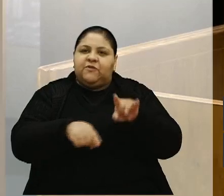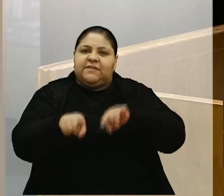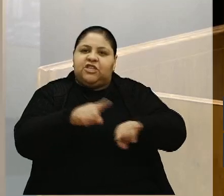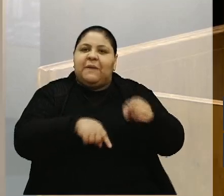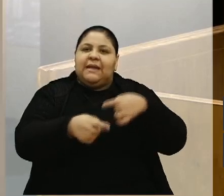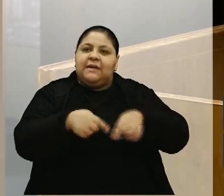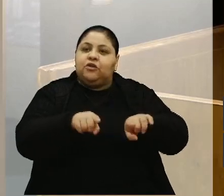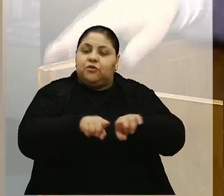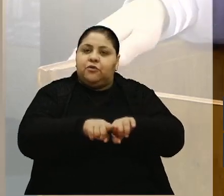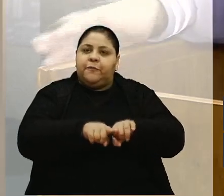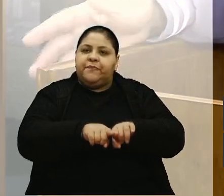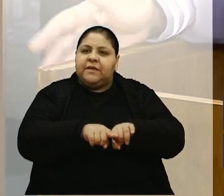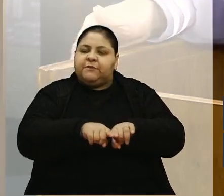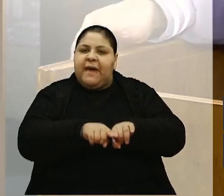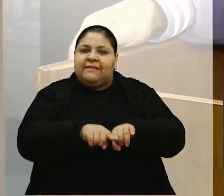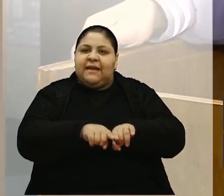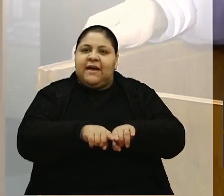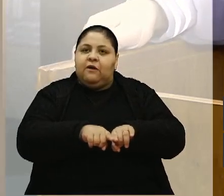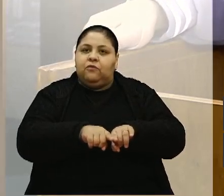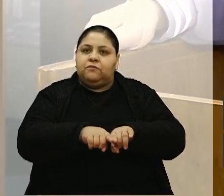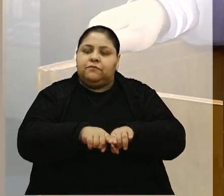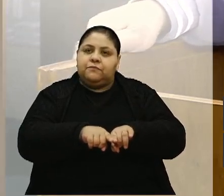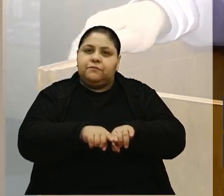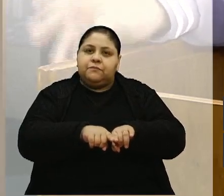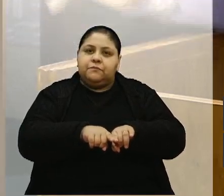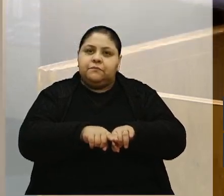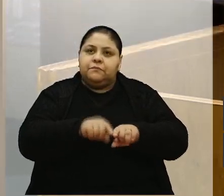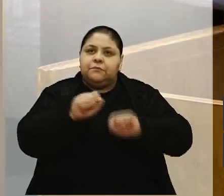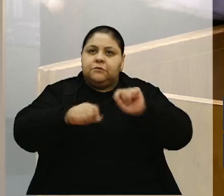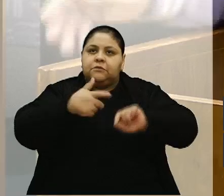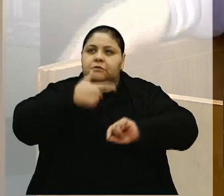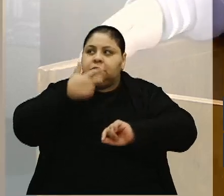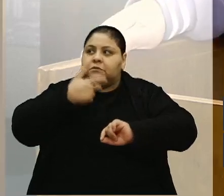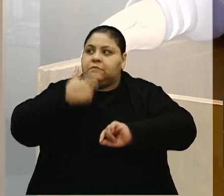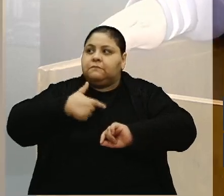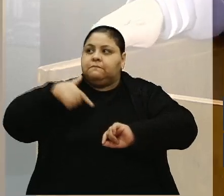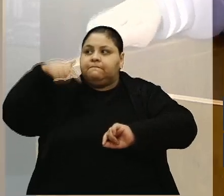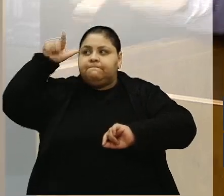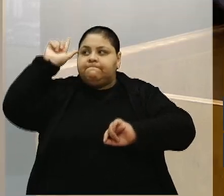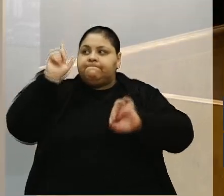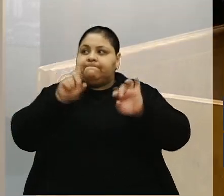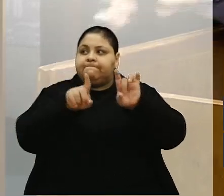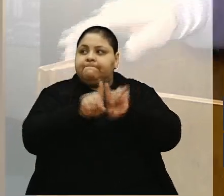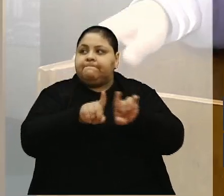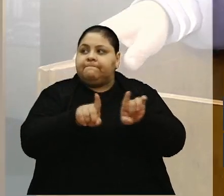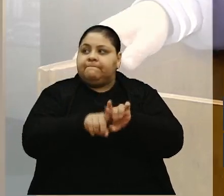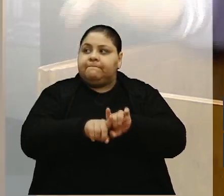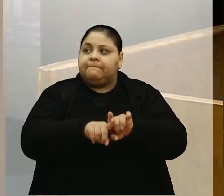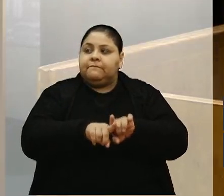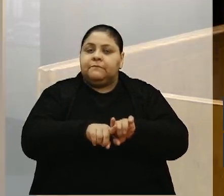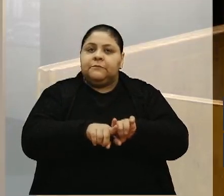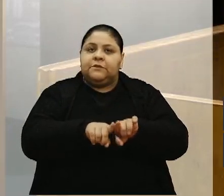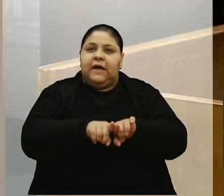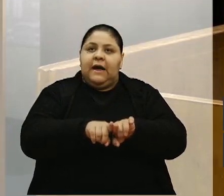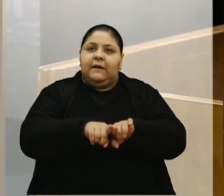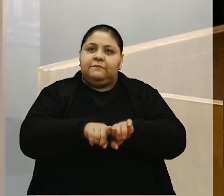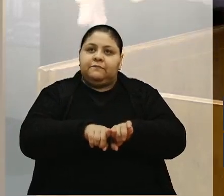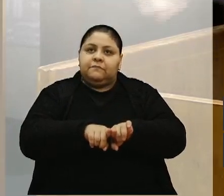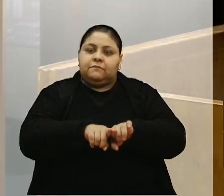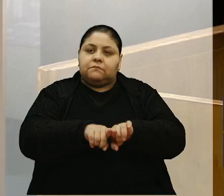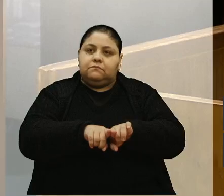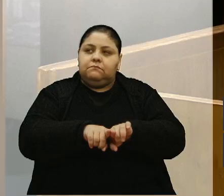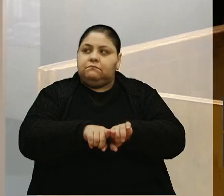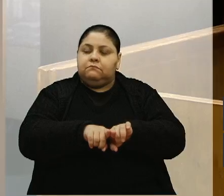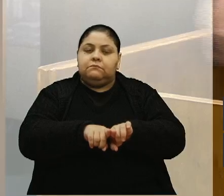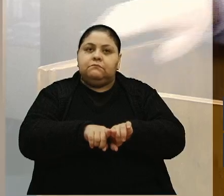conseguir atender aquelas pessoas lá, que eu falei ontem do Servino Coelho, a família deles, que depende de Colier no